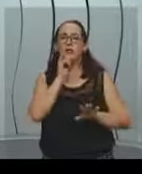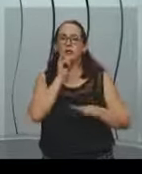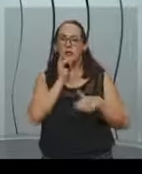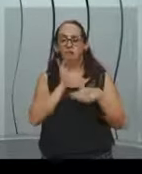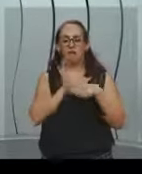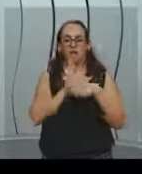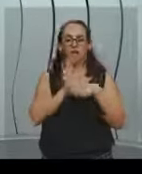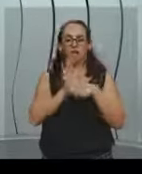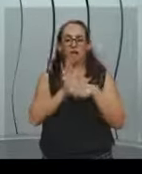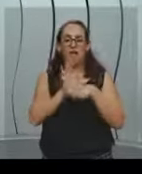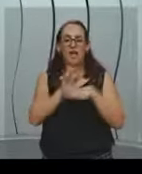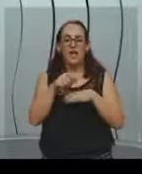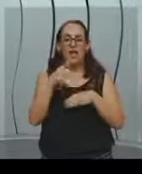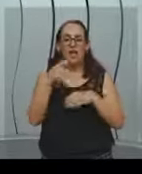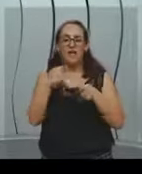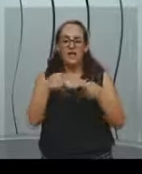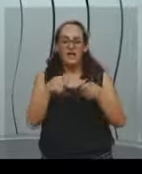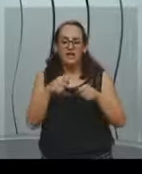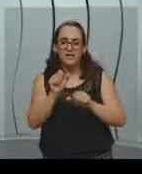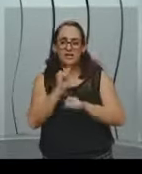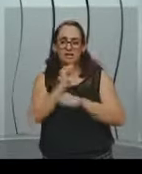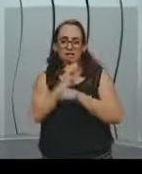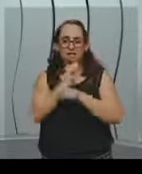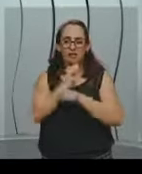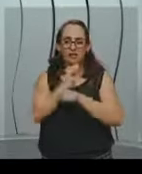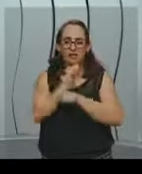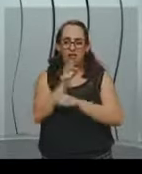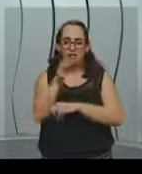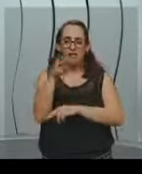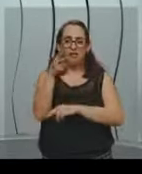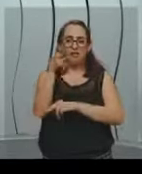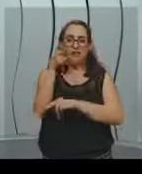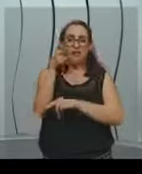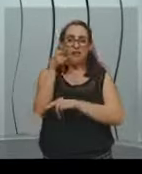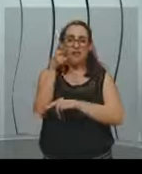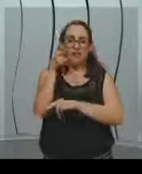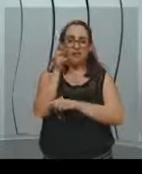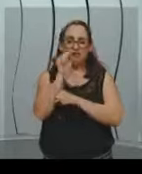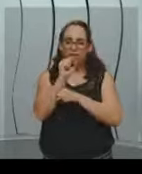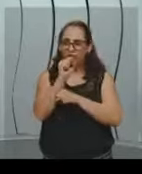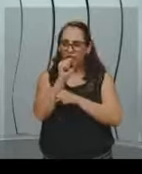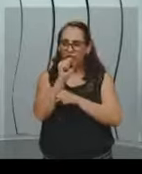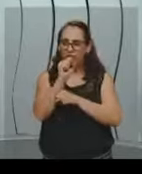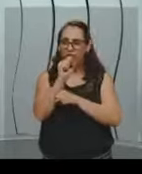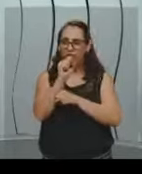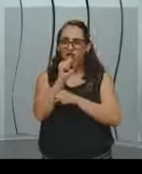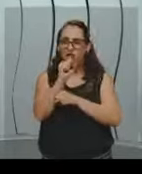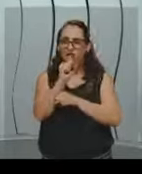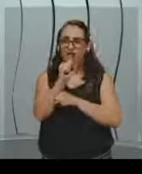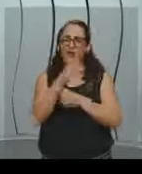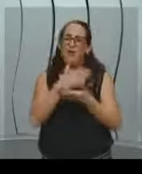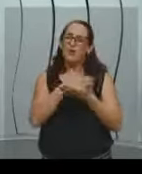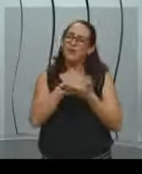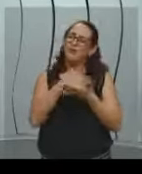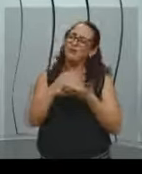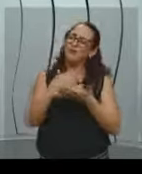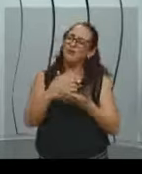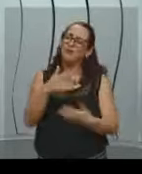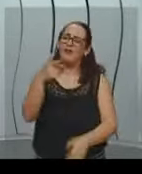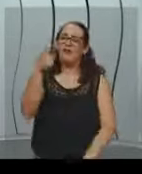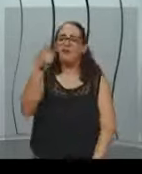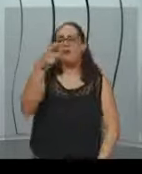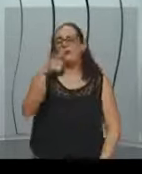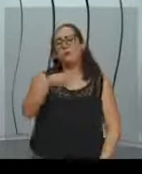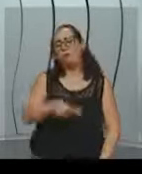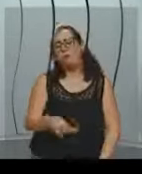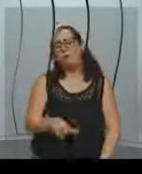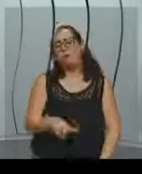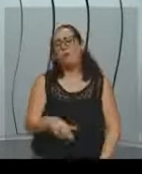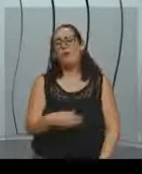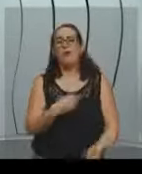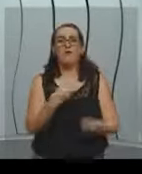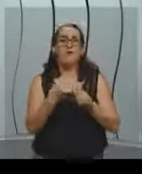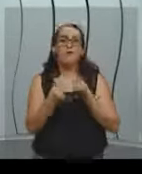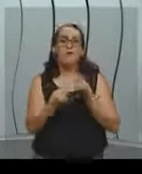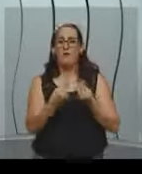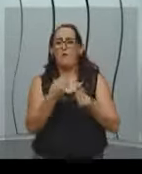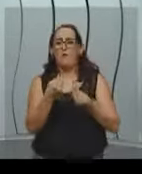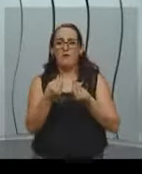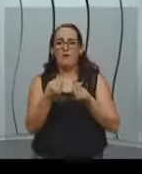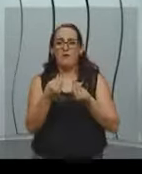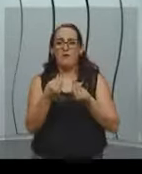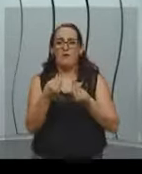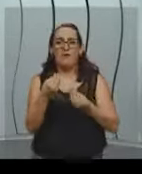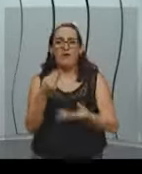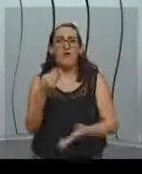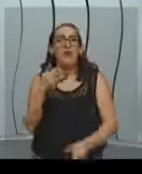Aí ficou chateado, tem que começar tudo de novo. Mas aí ele percebeu que ele poderia